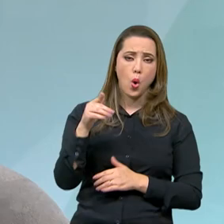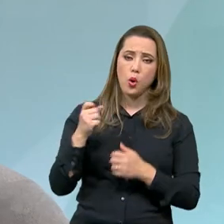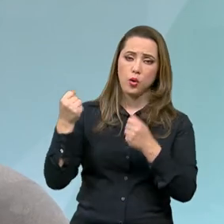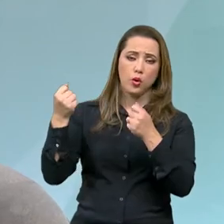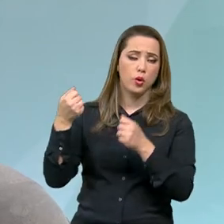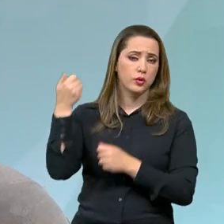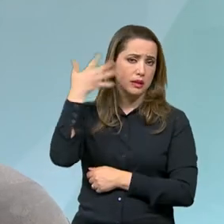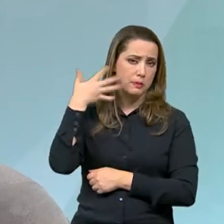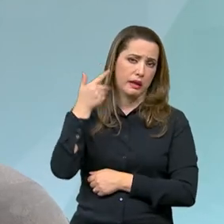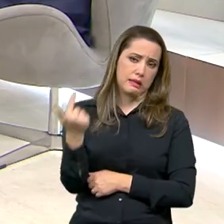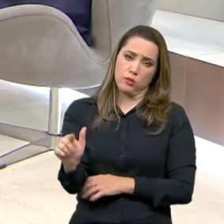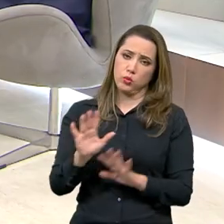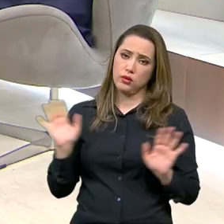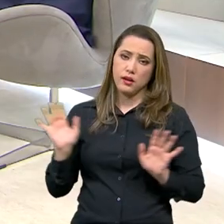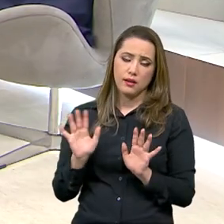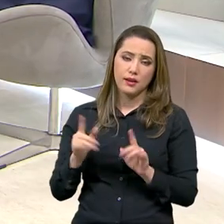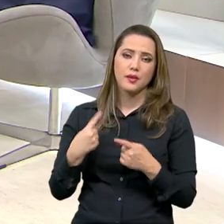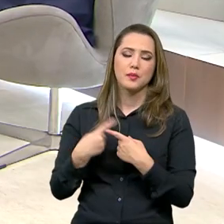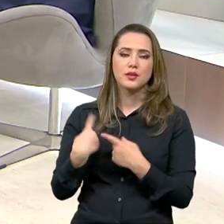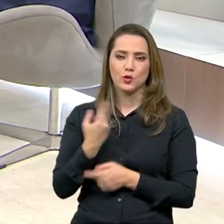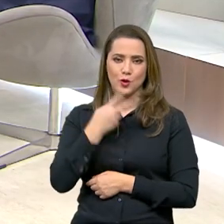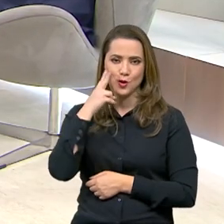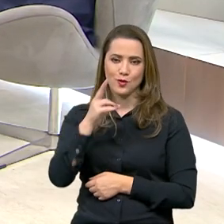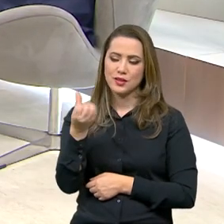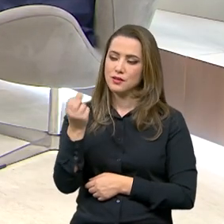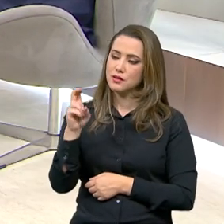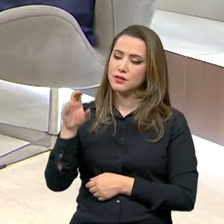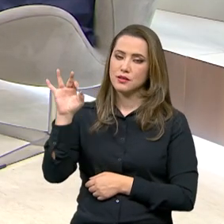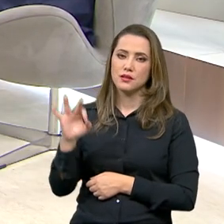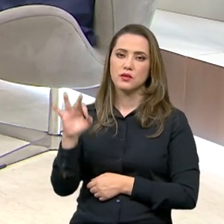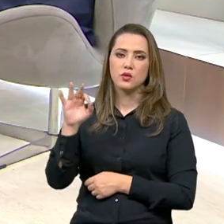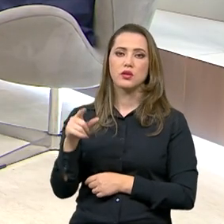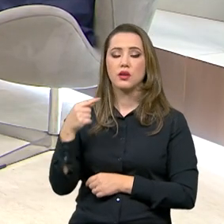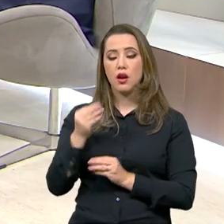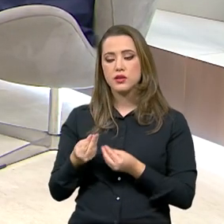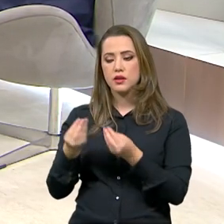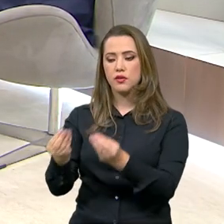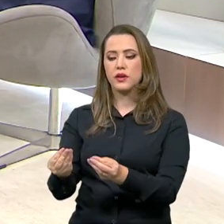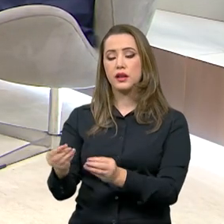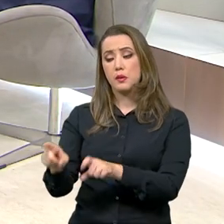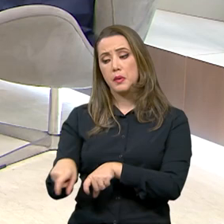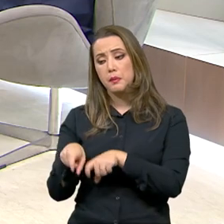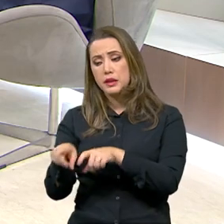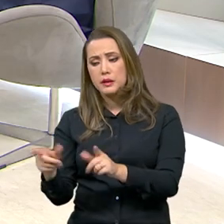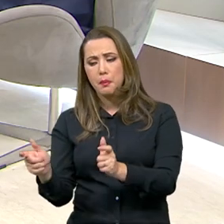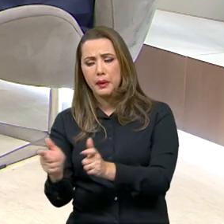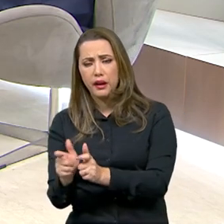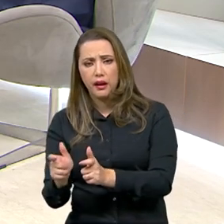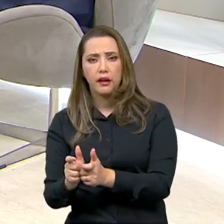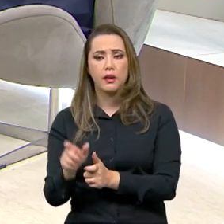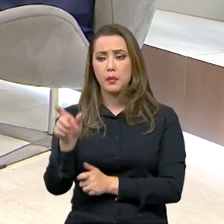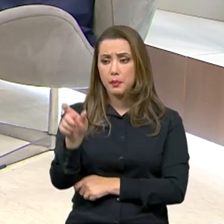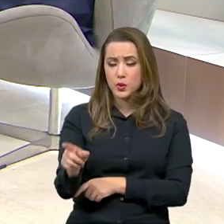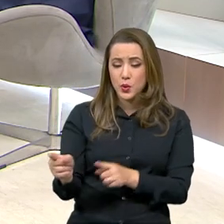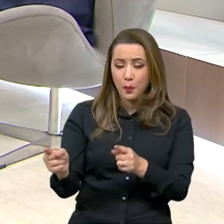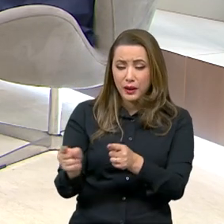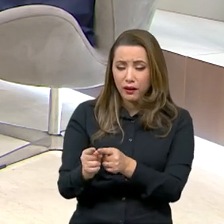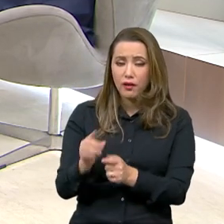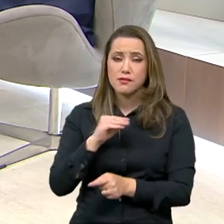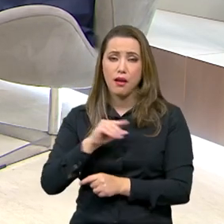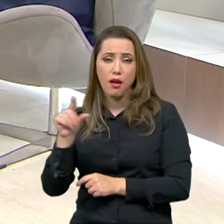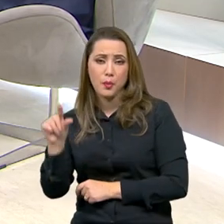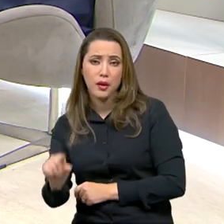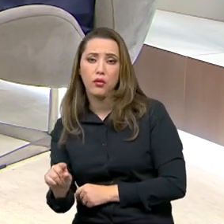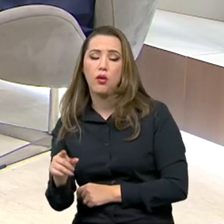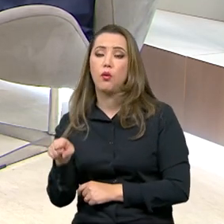financiamentos do fundo estão indo para o mini, para o micro e para o pequeno empreendedor, que é aquele público que mais